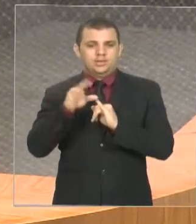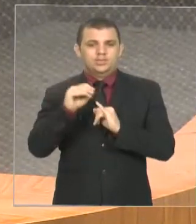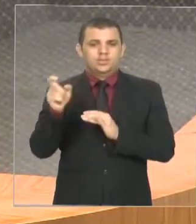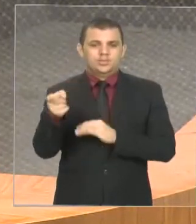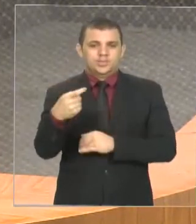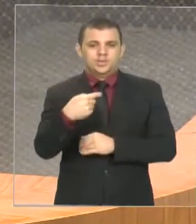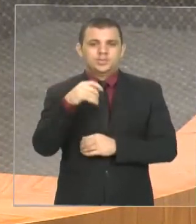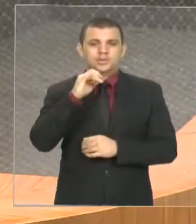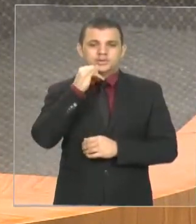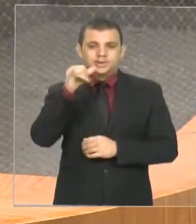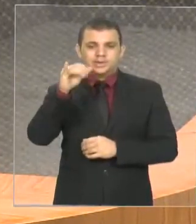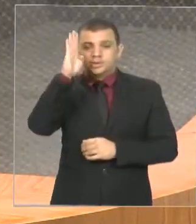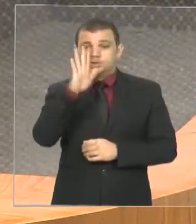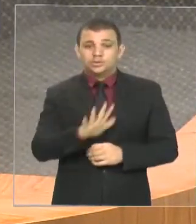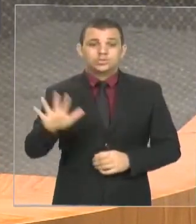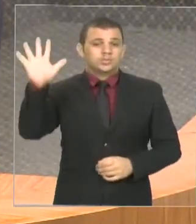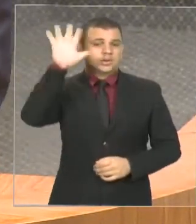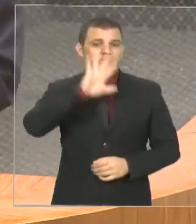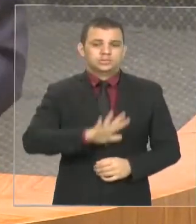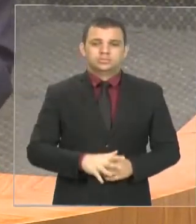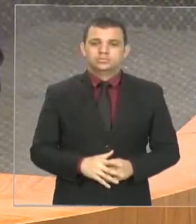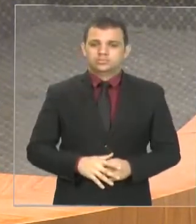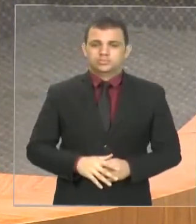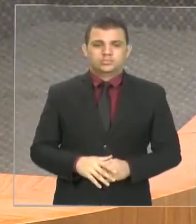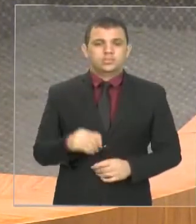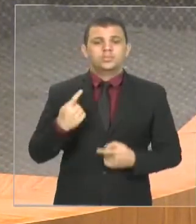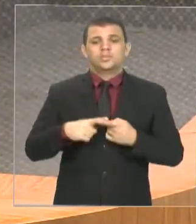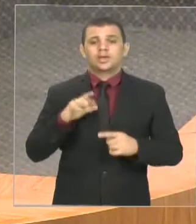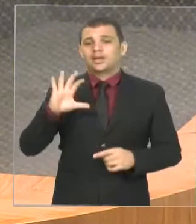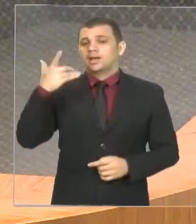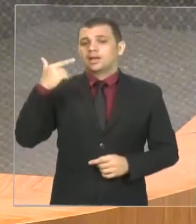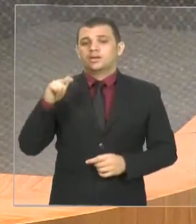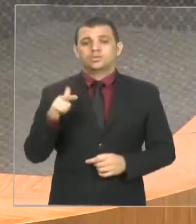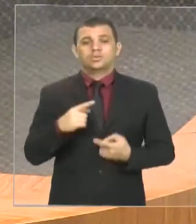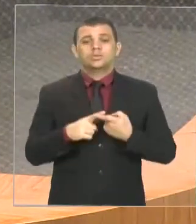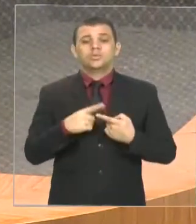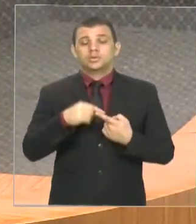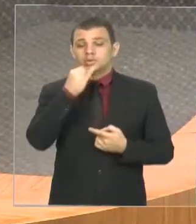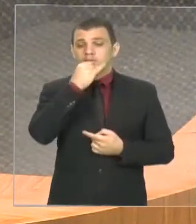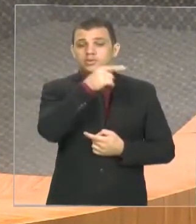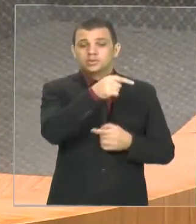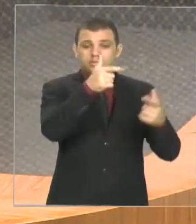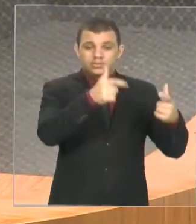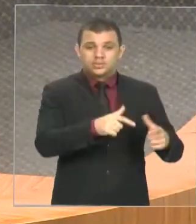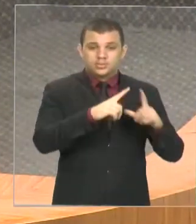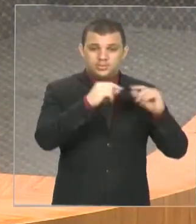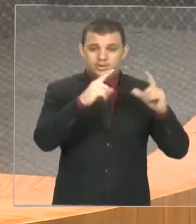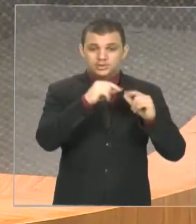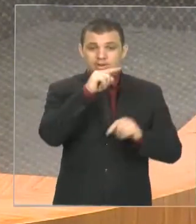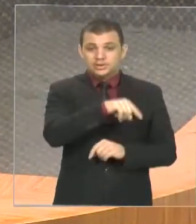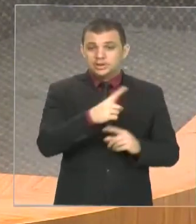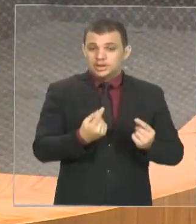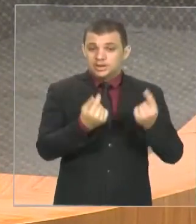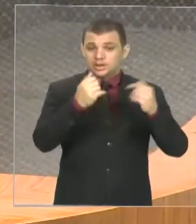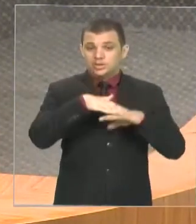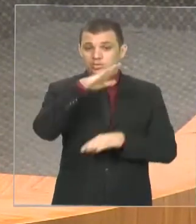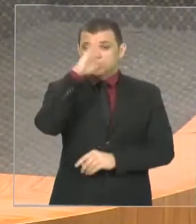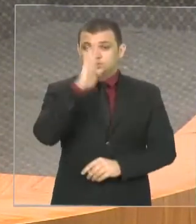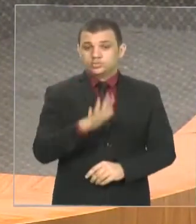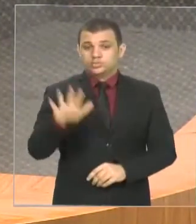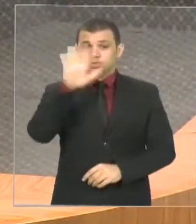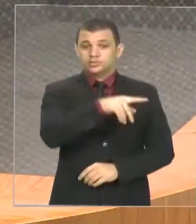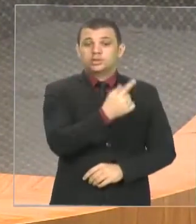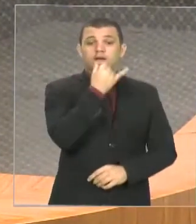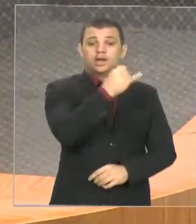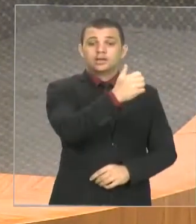tem lógica? Brasília, que é a maior renda per capita do país, ter a energia mais barata. E nós, o